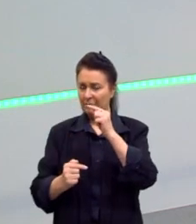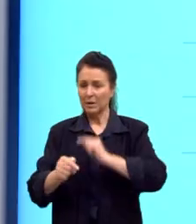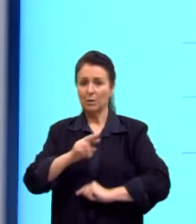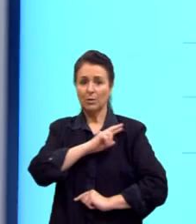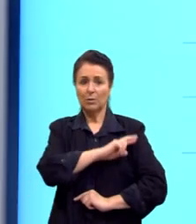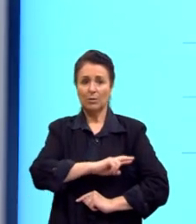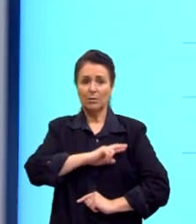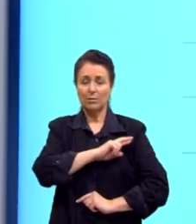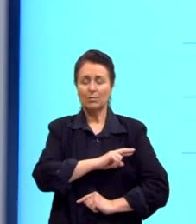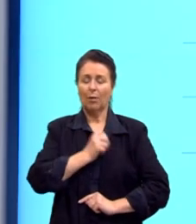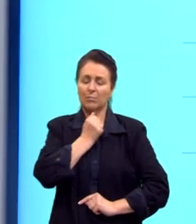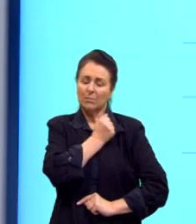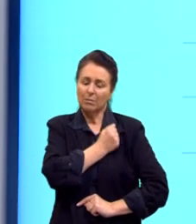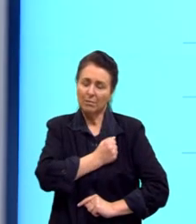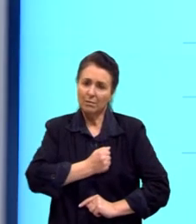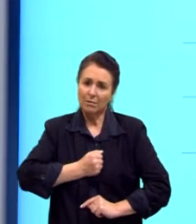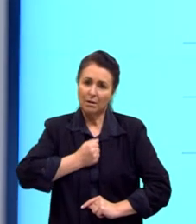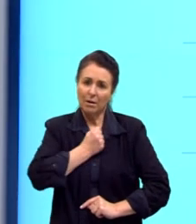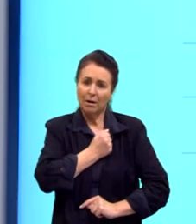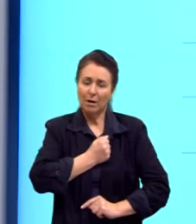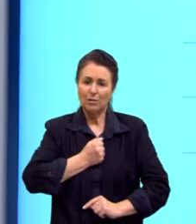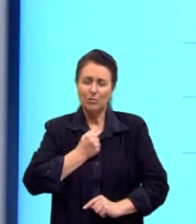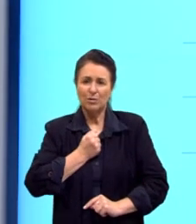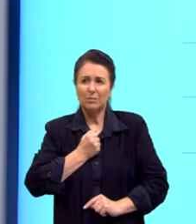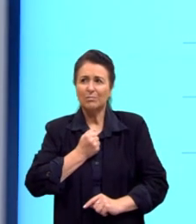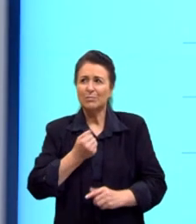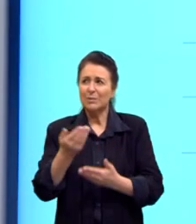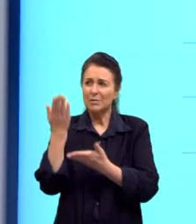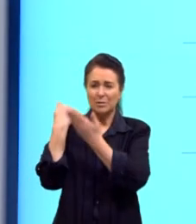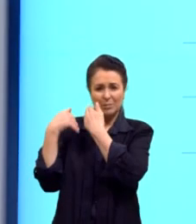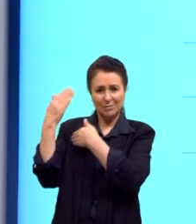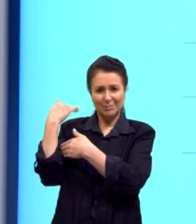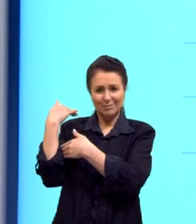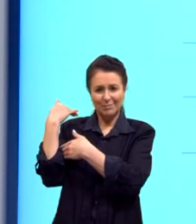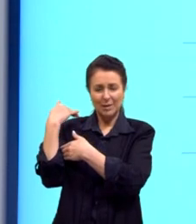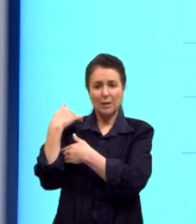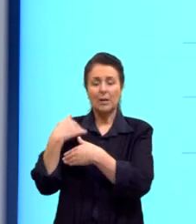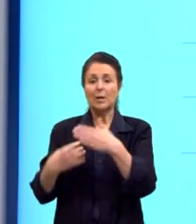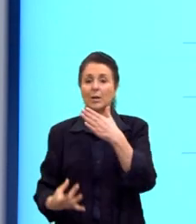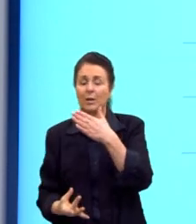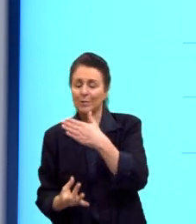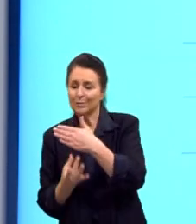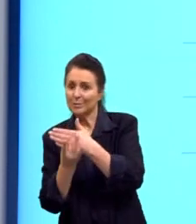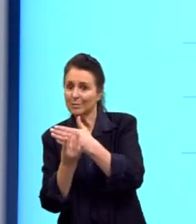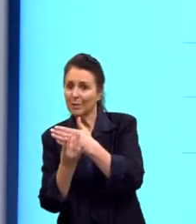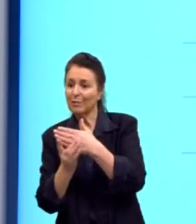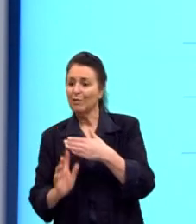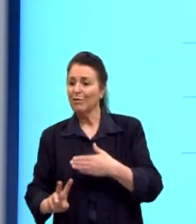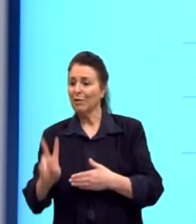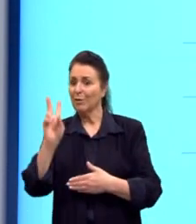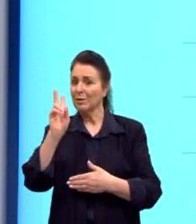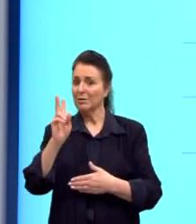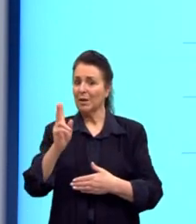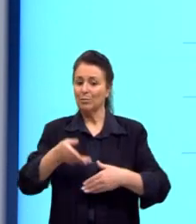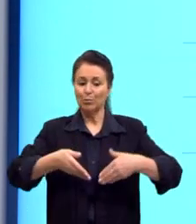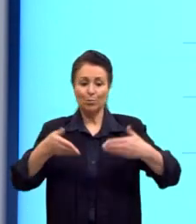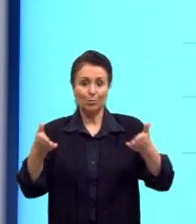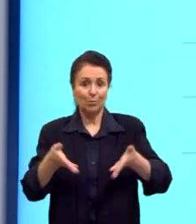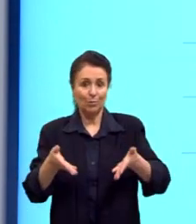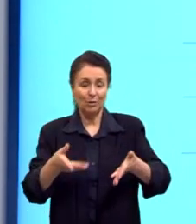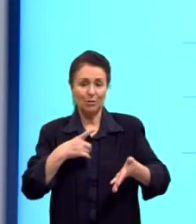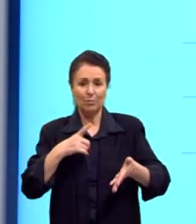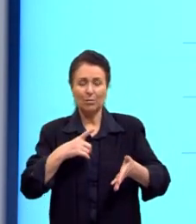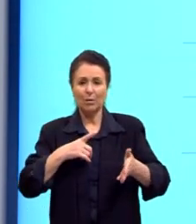nostalgia e apego ao passado. E o realismo, valorização do presente. Então nós temos um